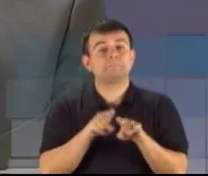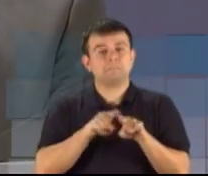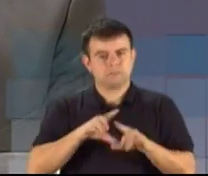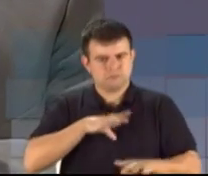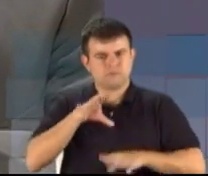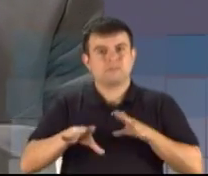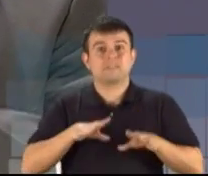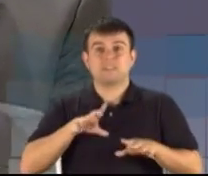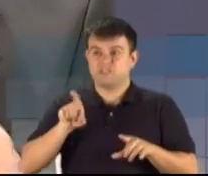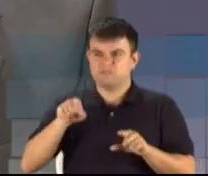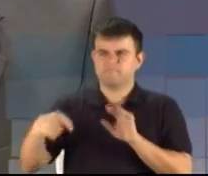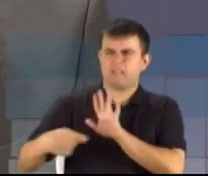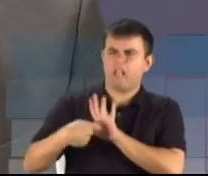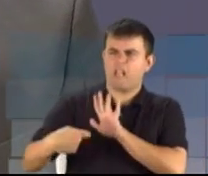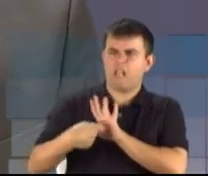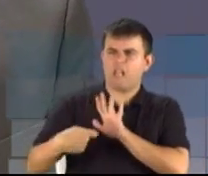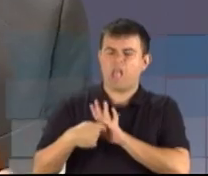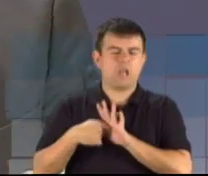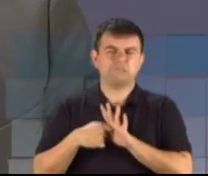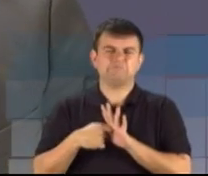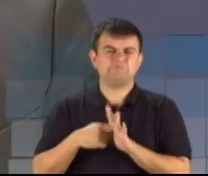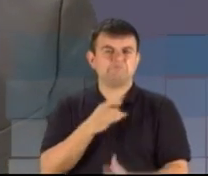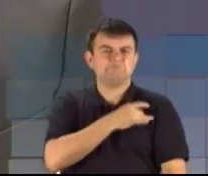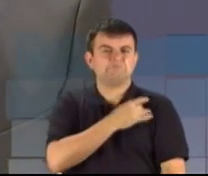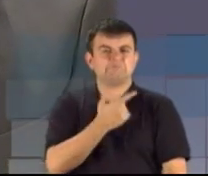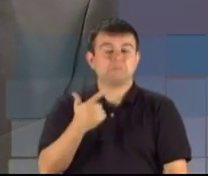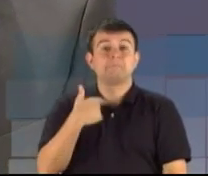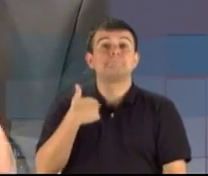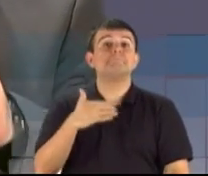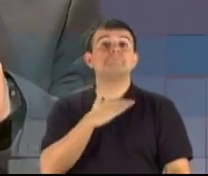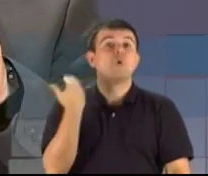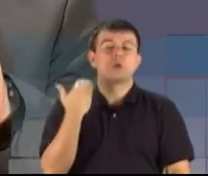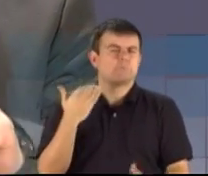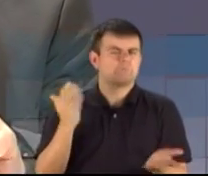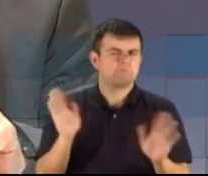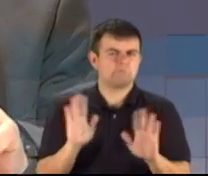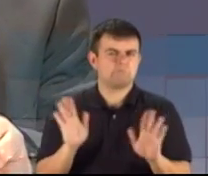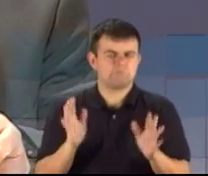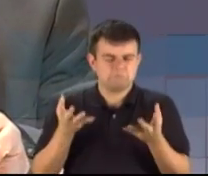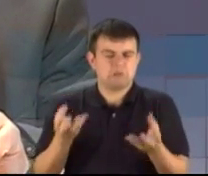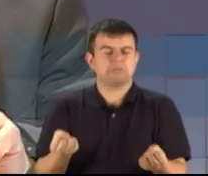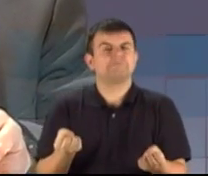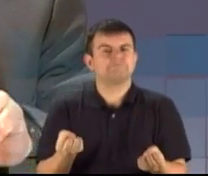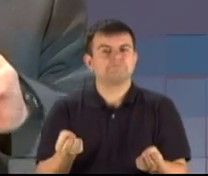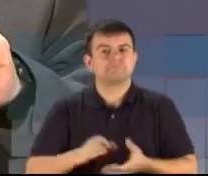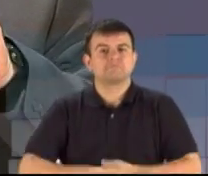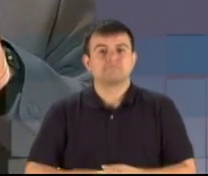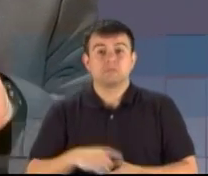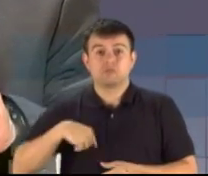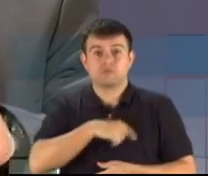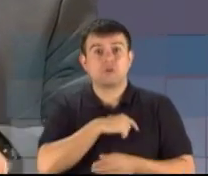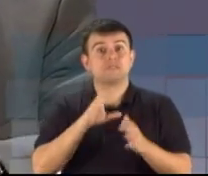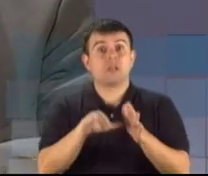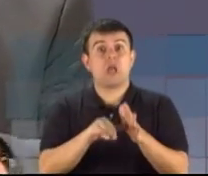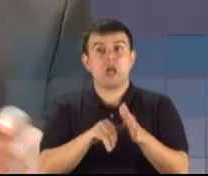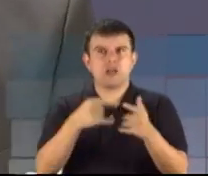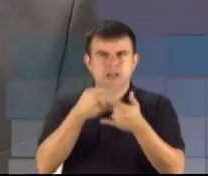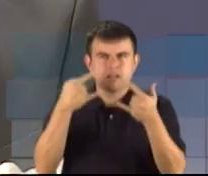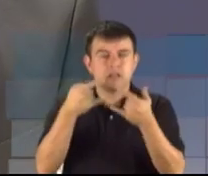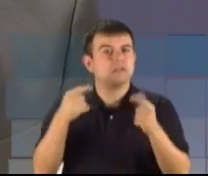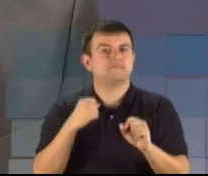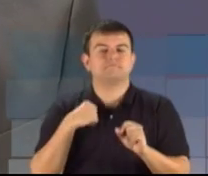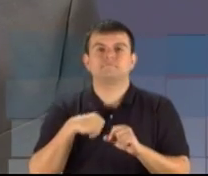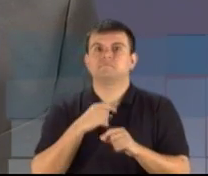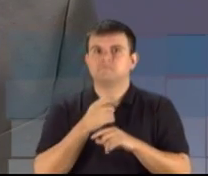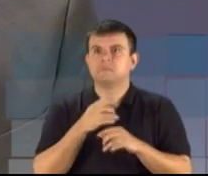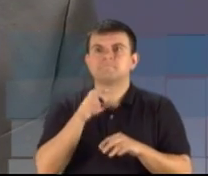ameaças, não tenho medo de morrer. E nós vamos caçar os corruptos, nós vamos caçar, vamos acabar com a